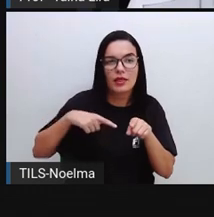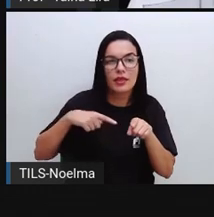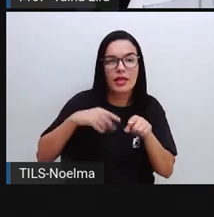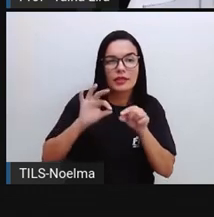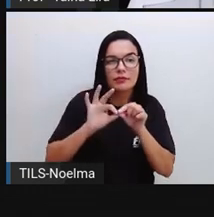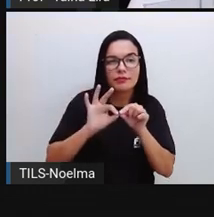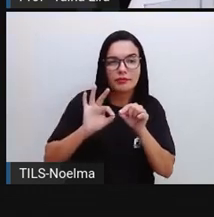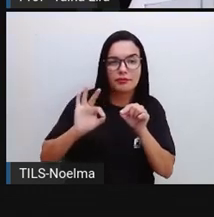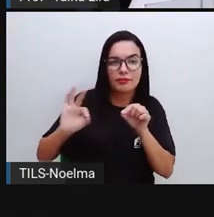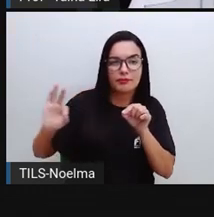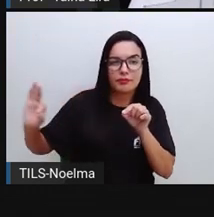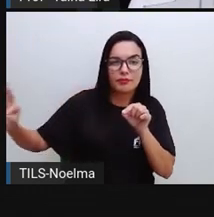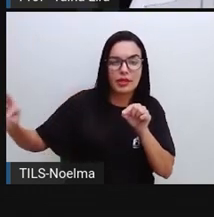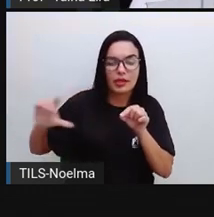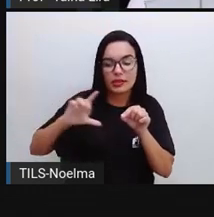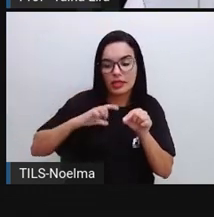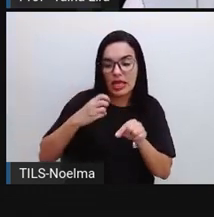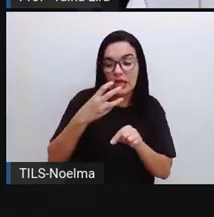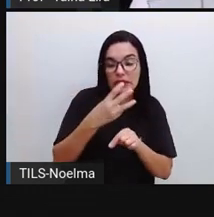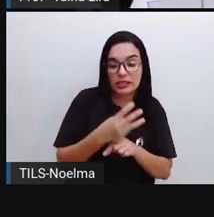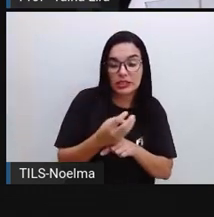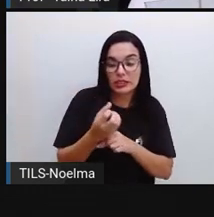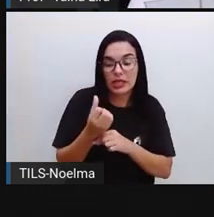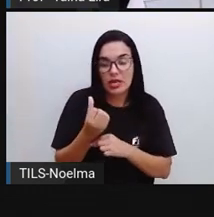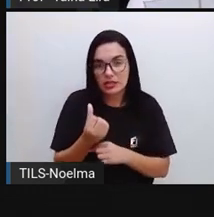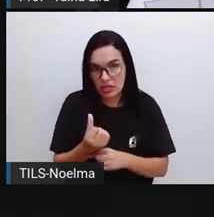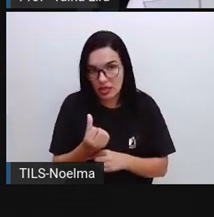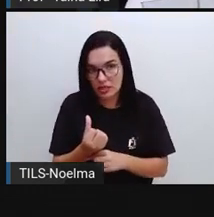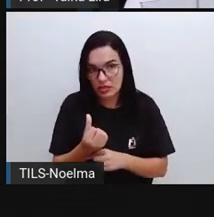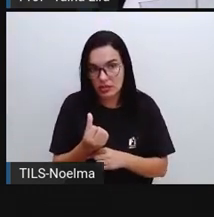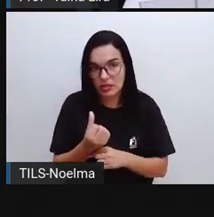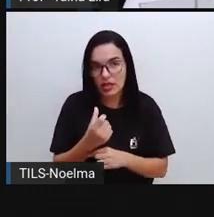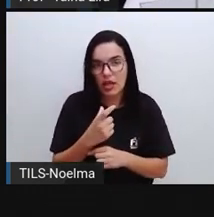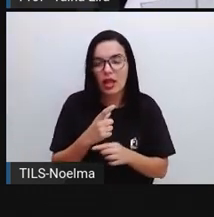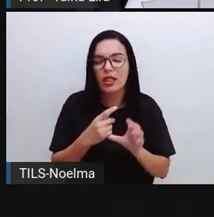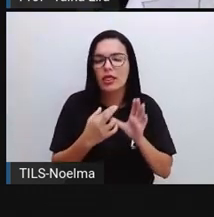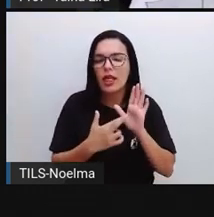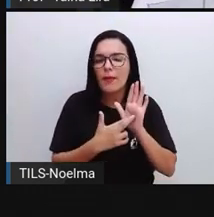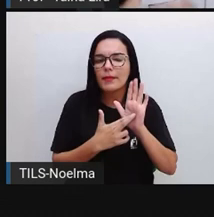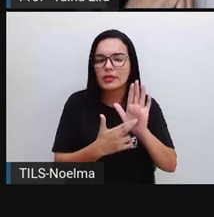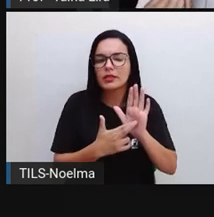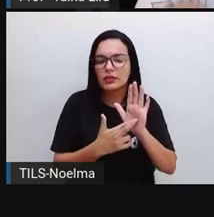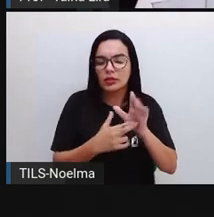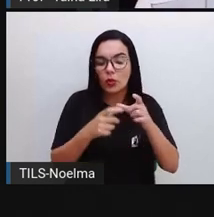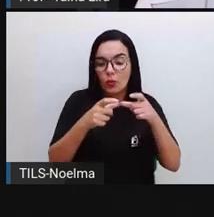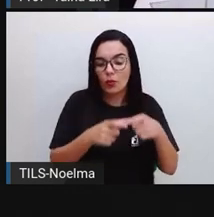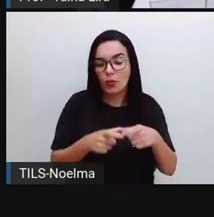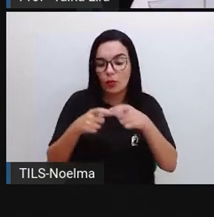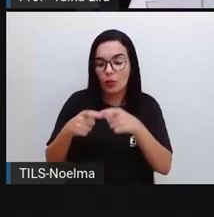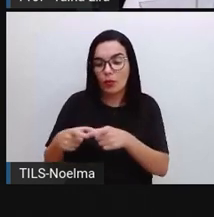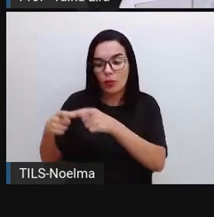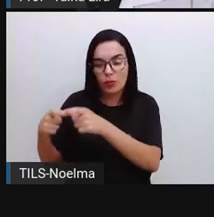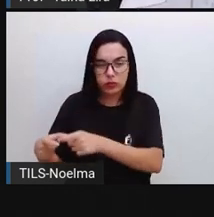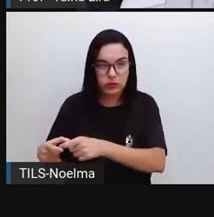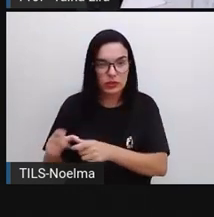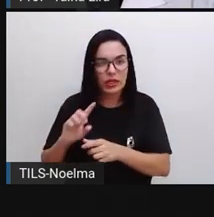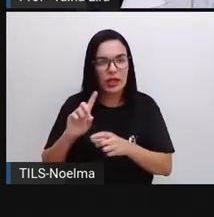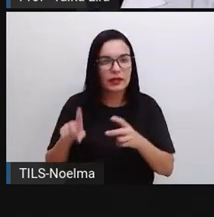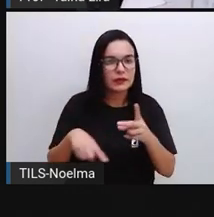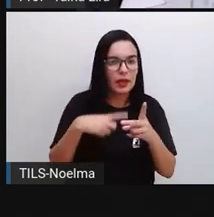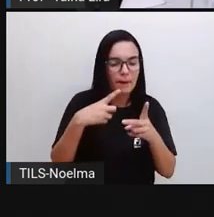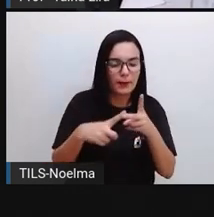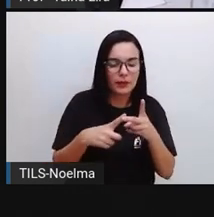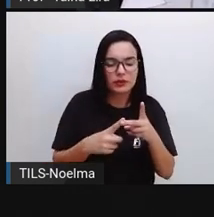tem 36 tracinhos menores aí, representando as 36 posições. E depois eu